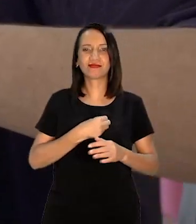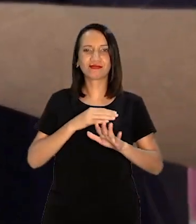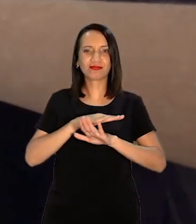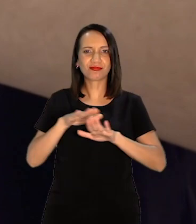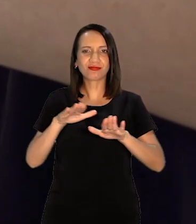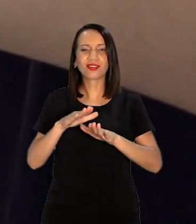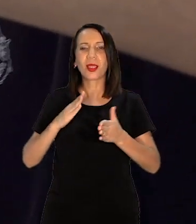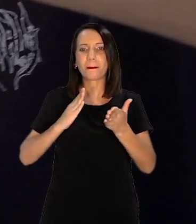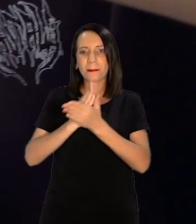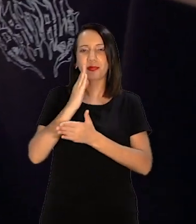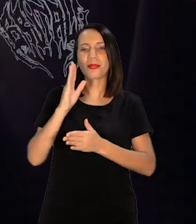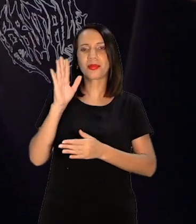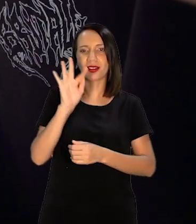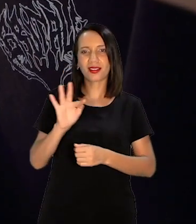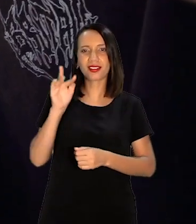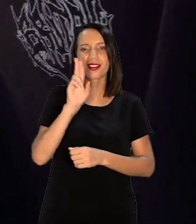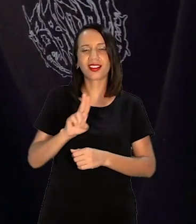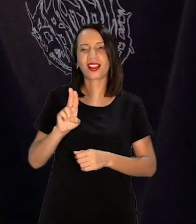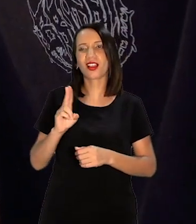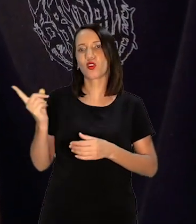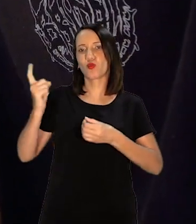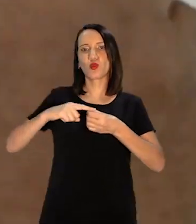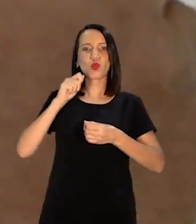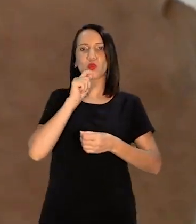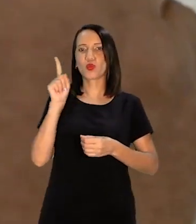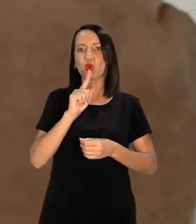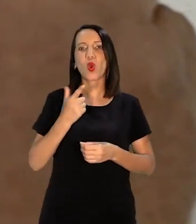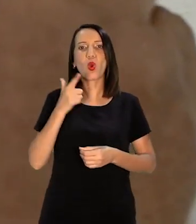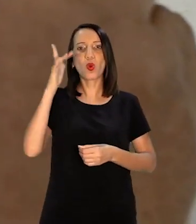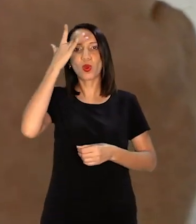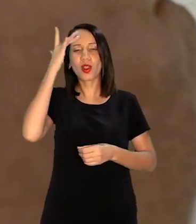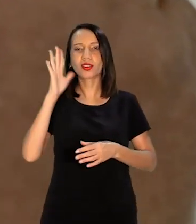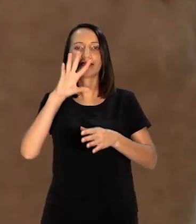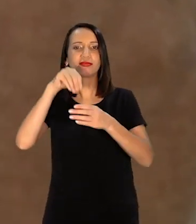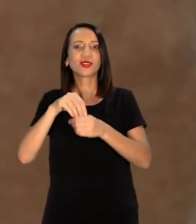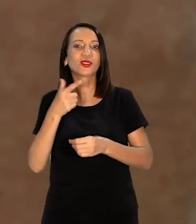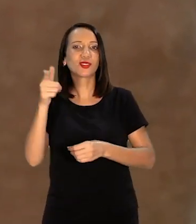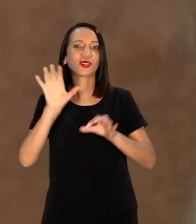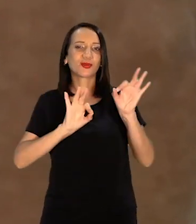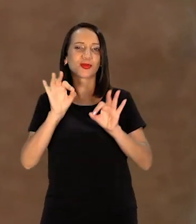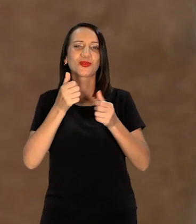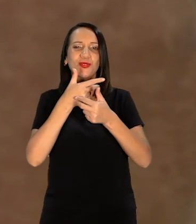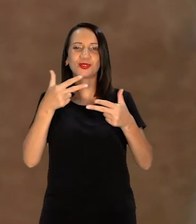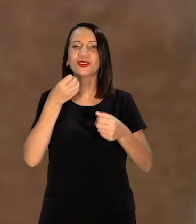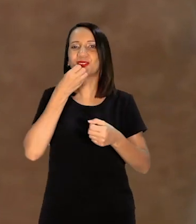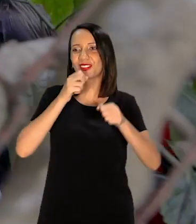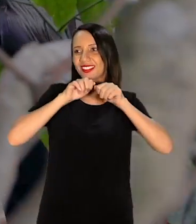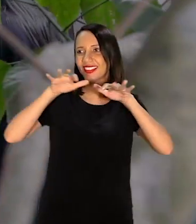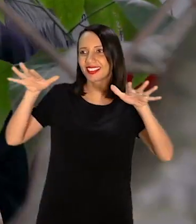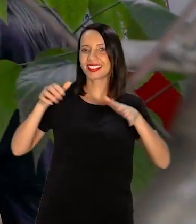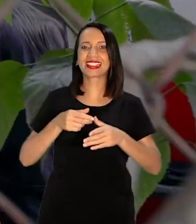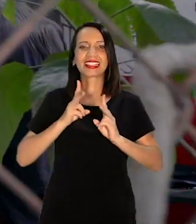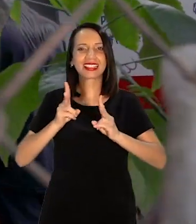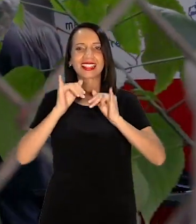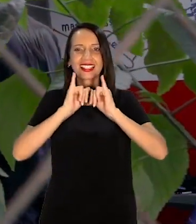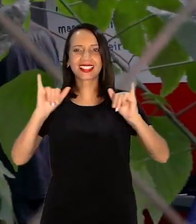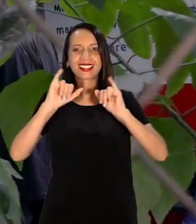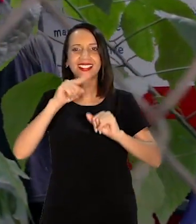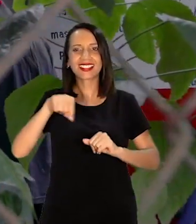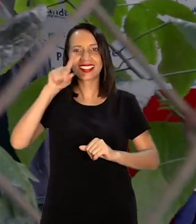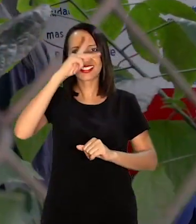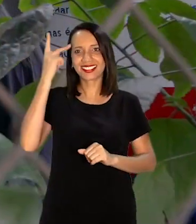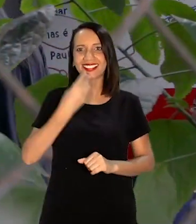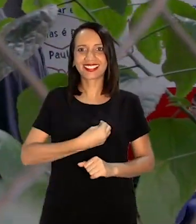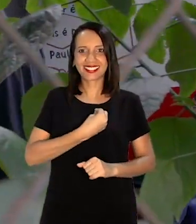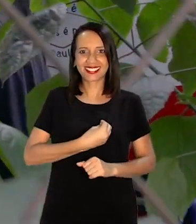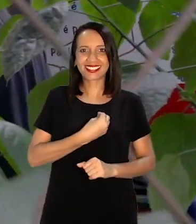Mas a gente vê Que muitas pessoas Acabam se envolvendo Em outros projetos também Que é uma coisa boa De se espalhar Eu sempre falo Para as pessoas